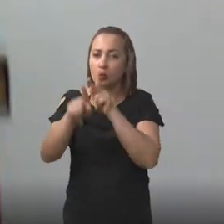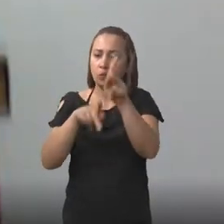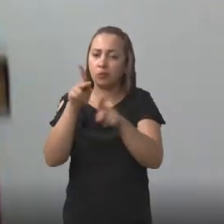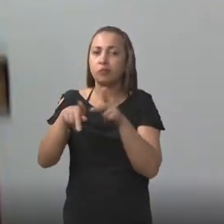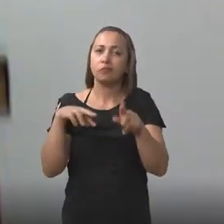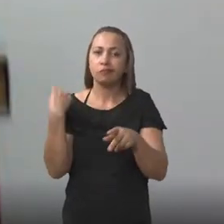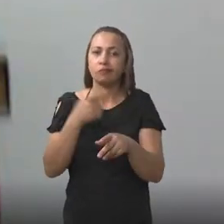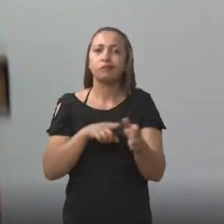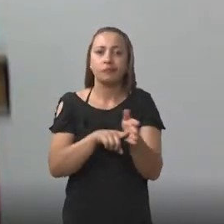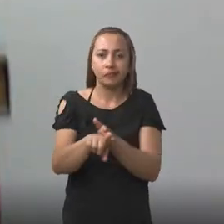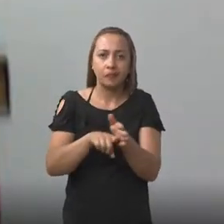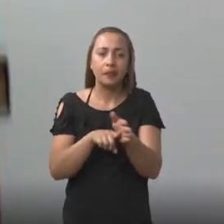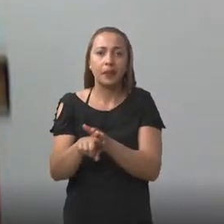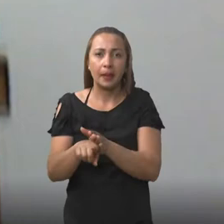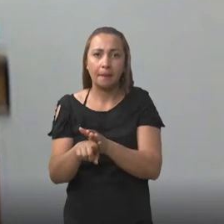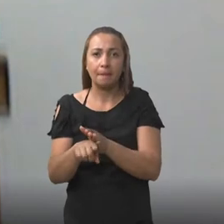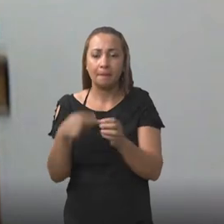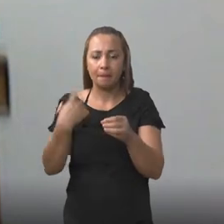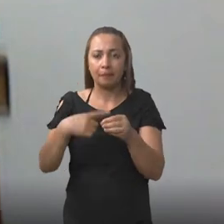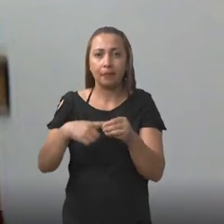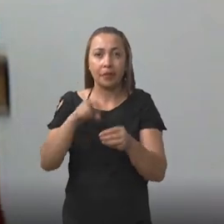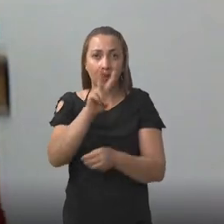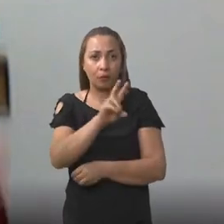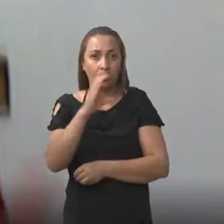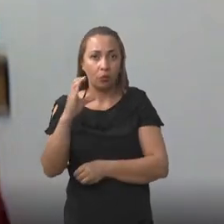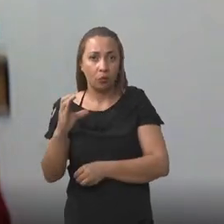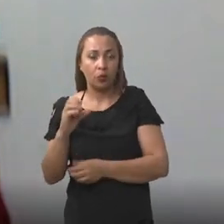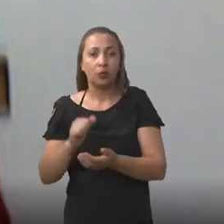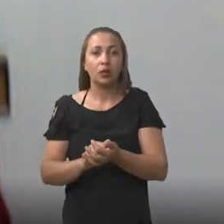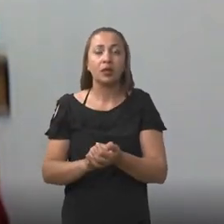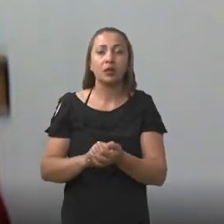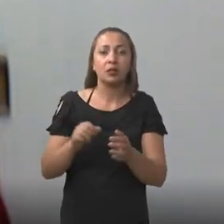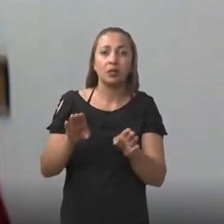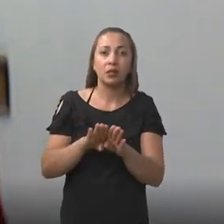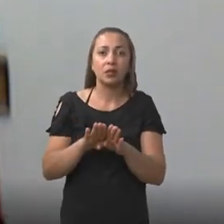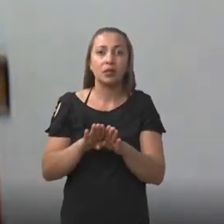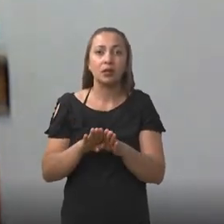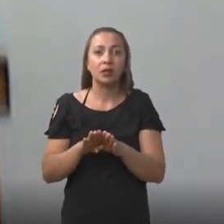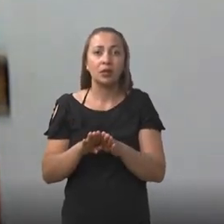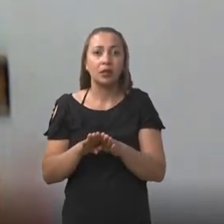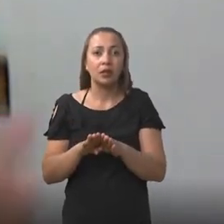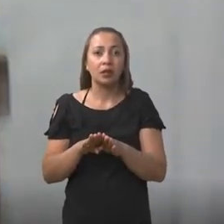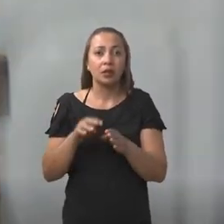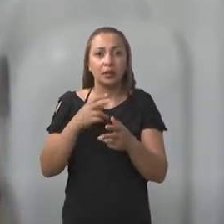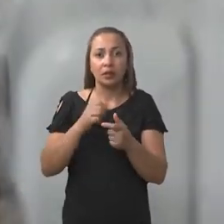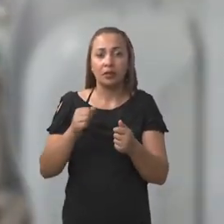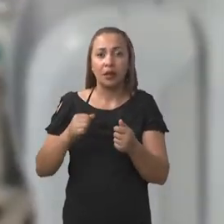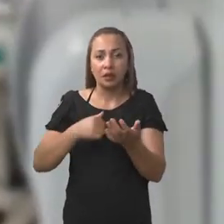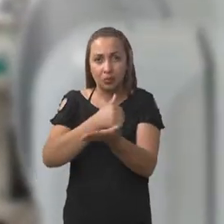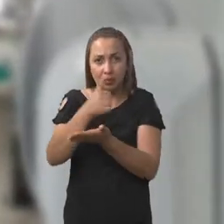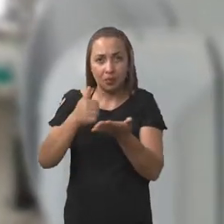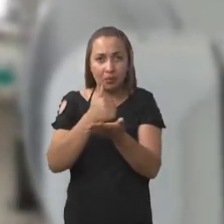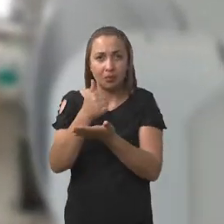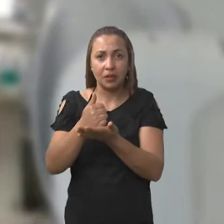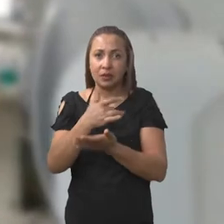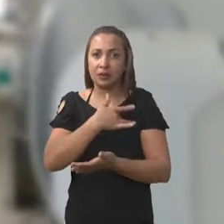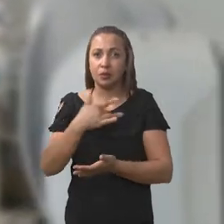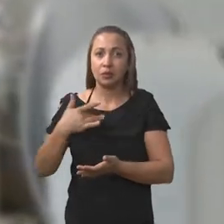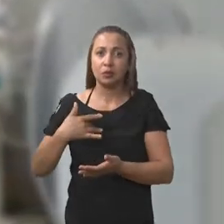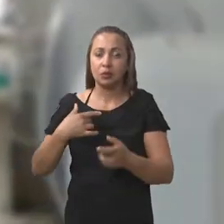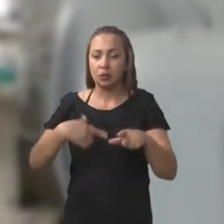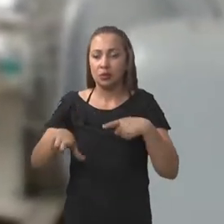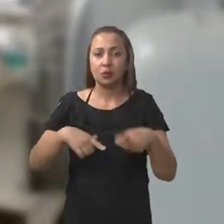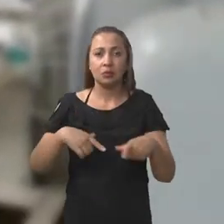população que a gente investigou, na cidade de Vitória da Conquista, dentro das unidades básicas de saúde,